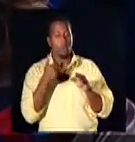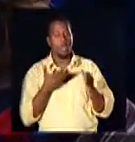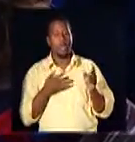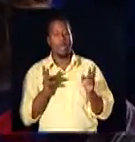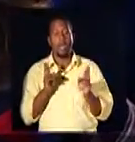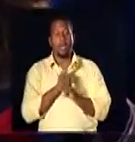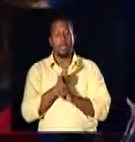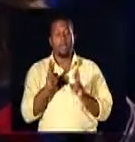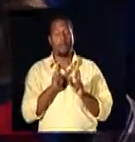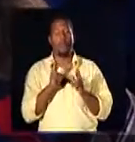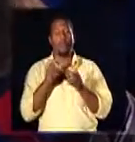relação de consumo. Obrigado.